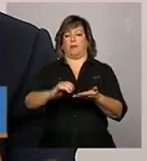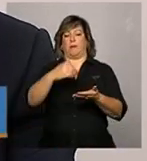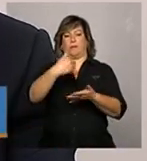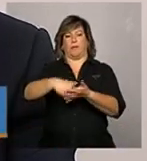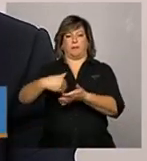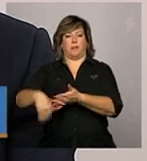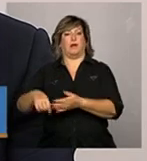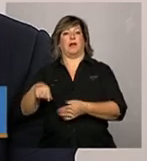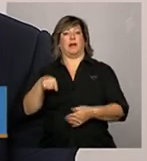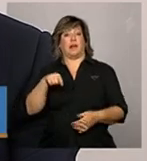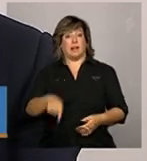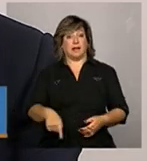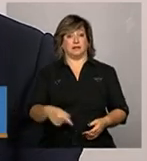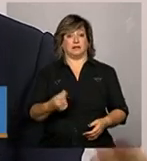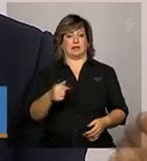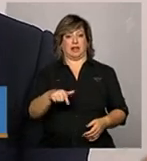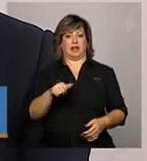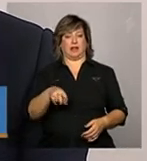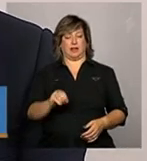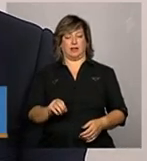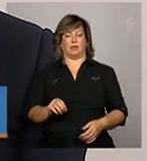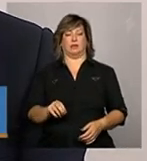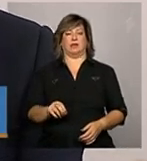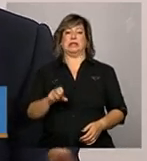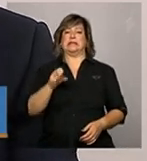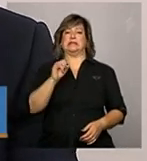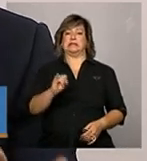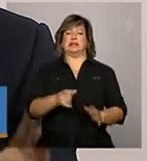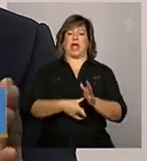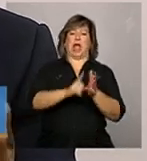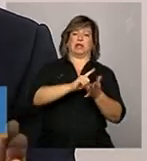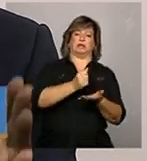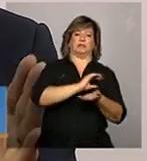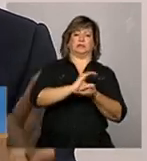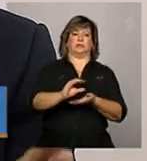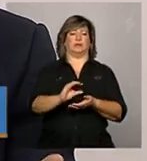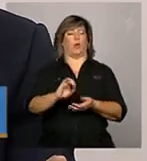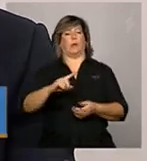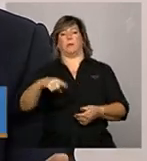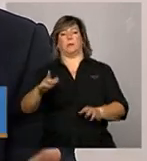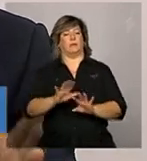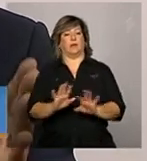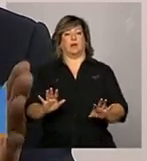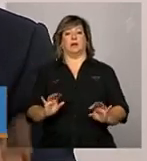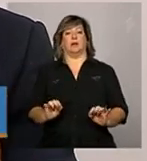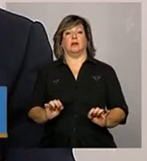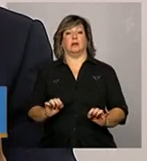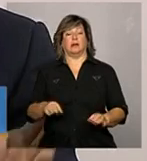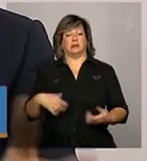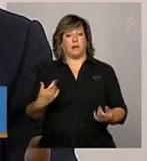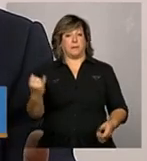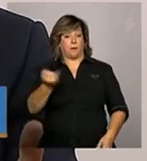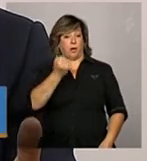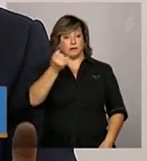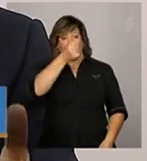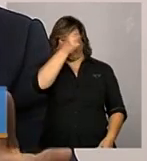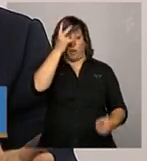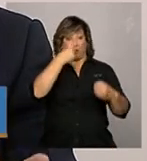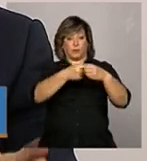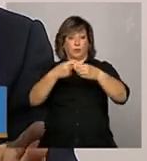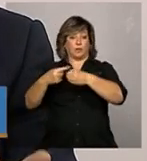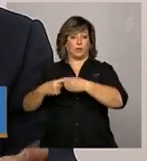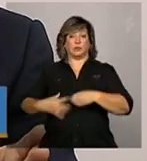naquele ano independente desse recurso veio até antes então é importante que o gestor municipal e o fundo